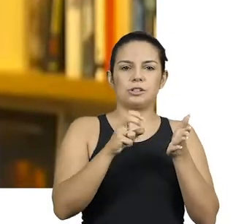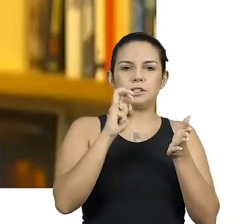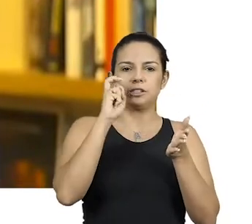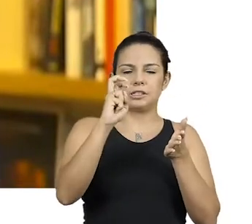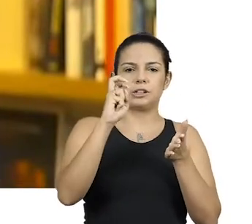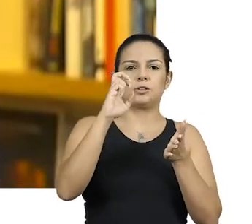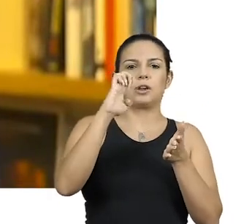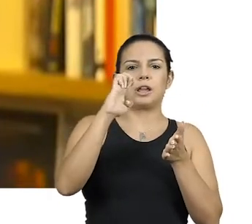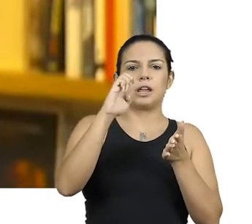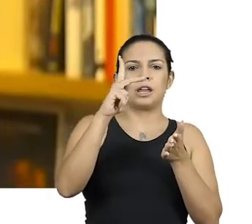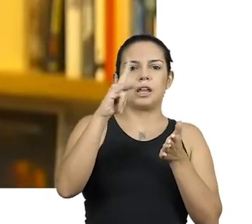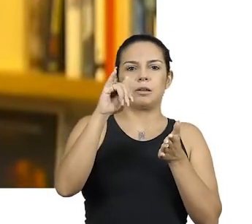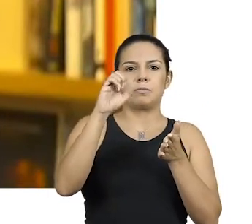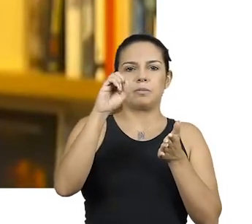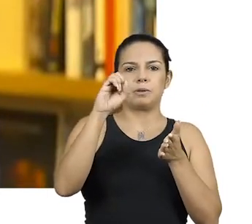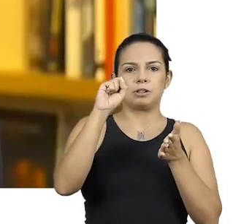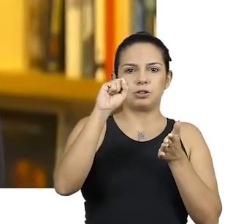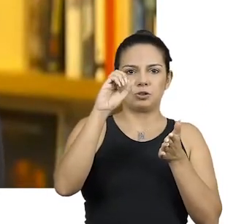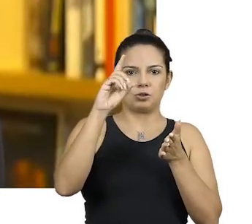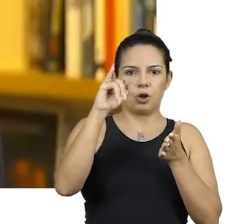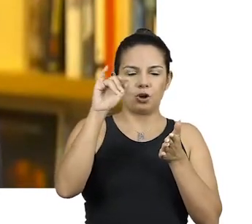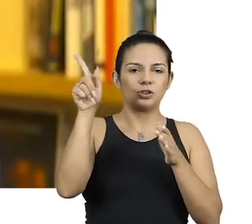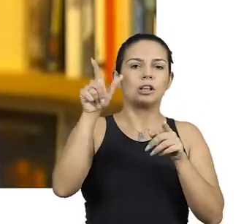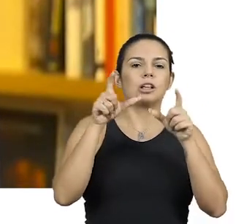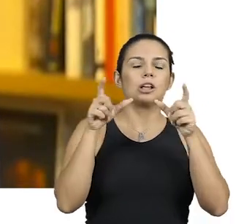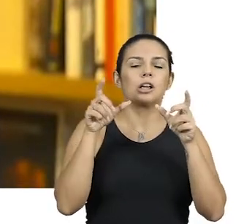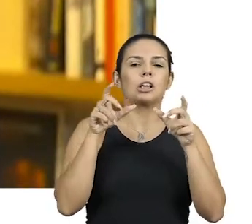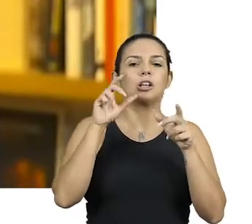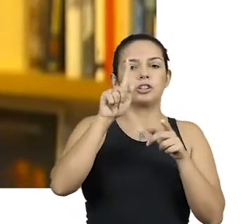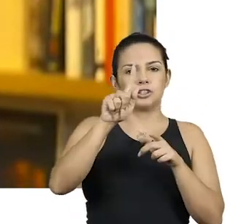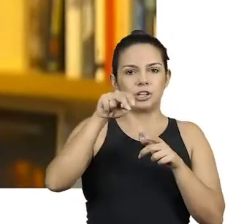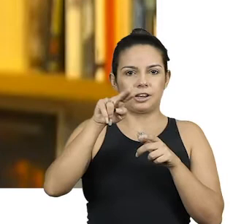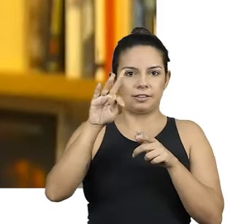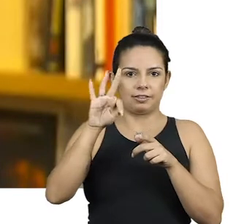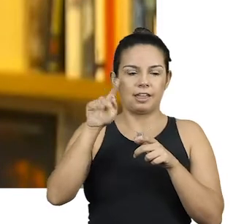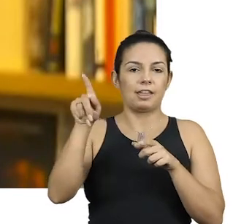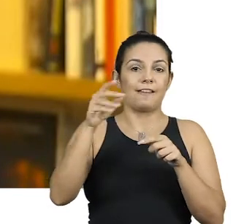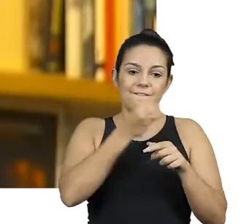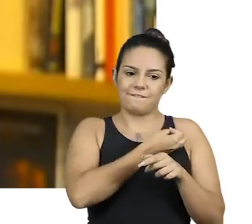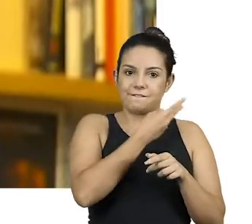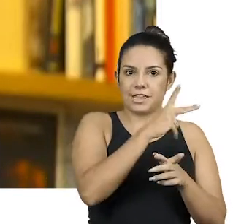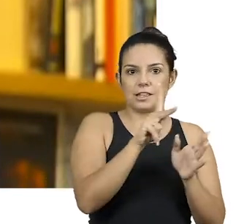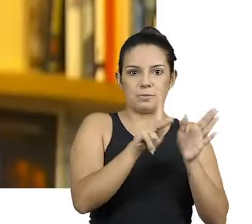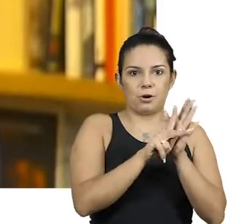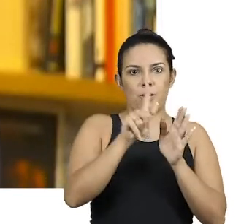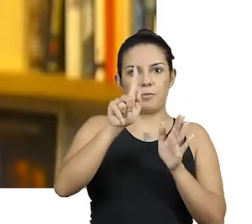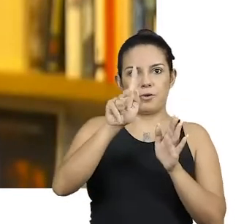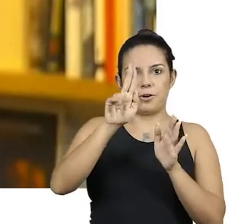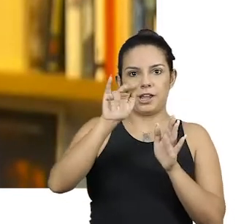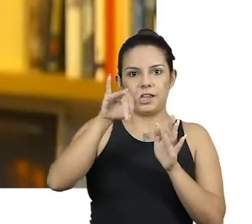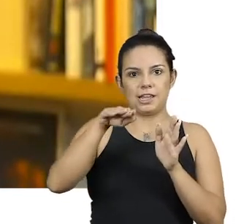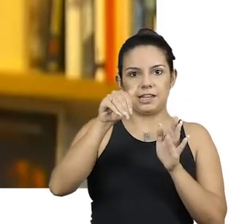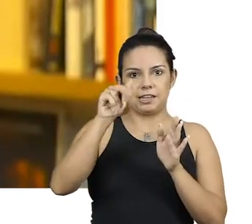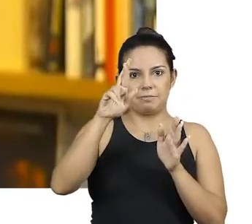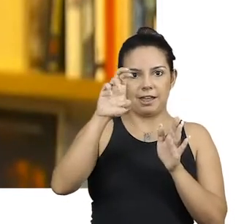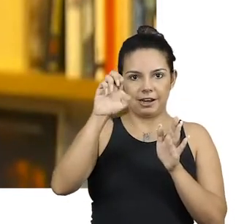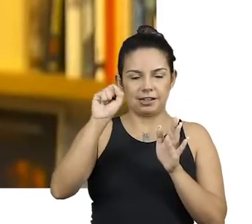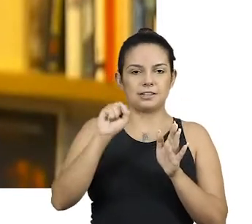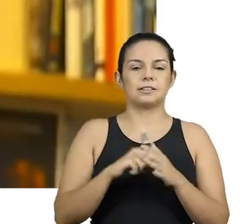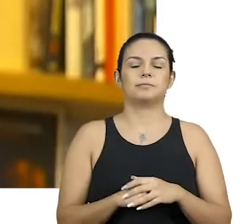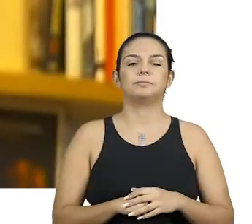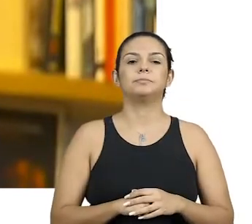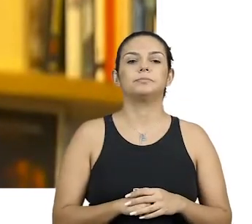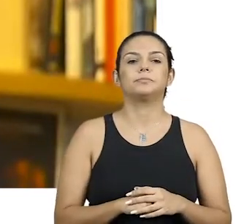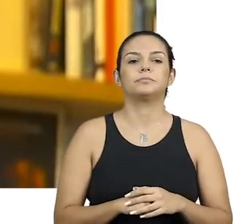de um GNT, na época, sobre a vida e a obra do Rosa, com